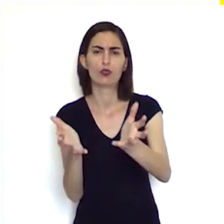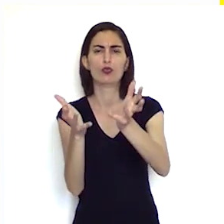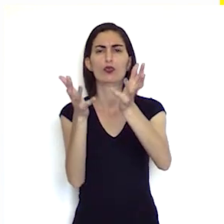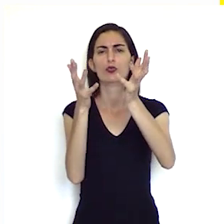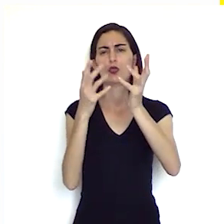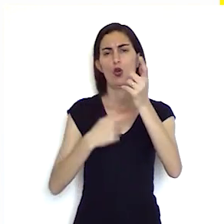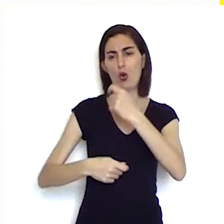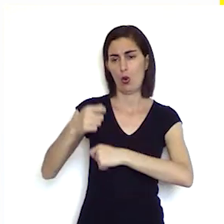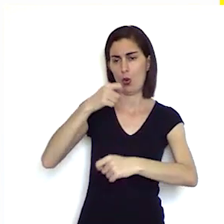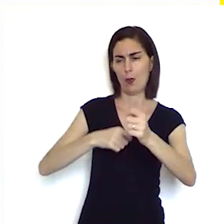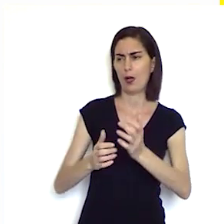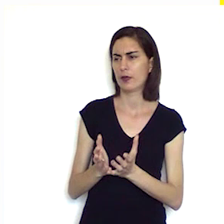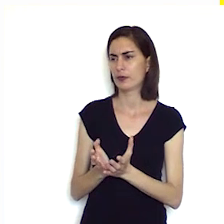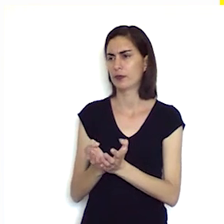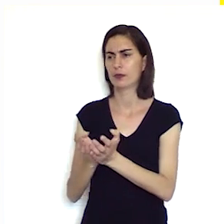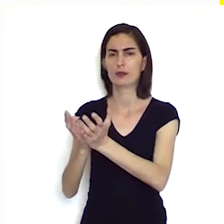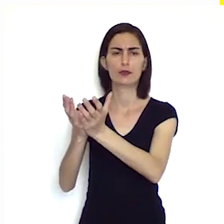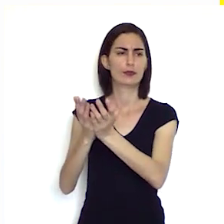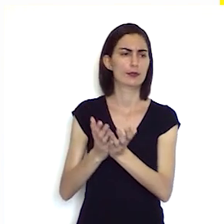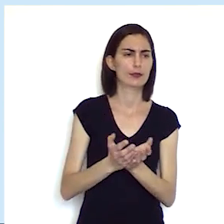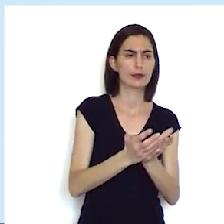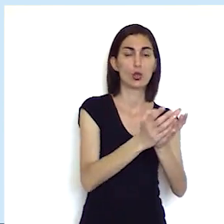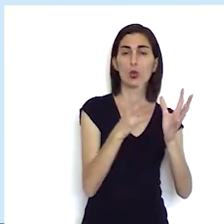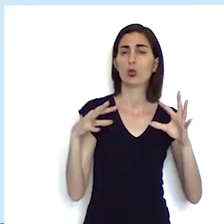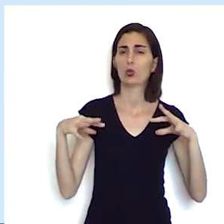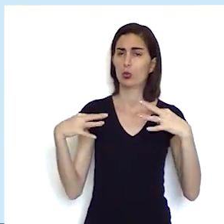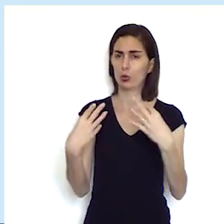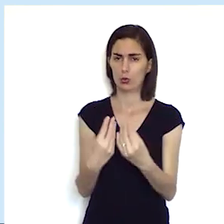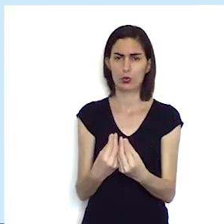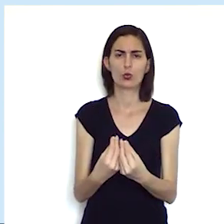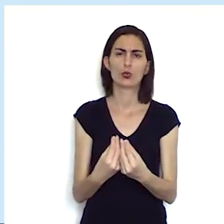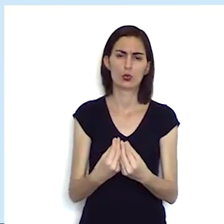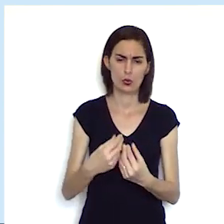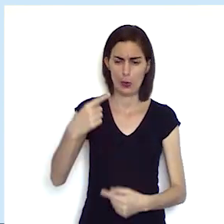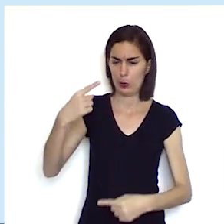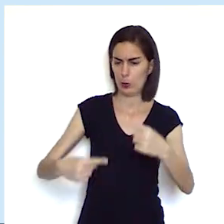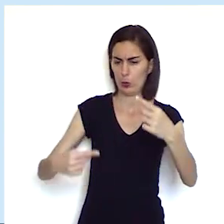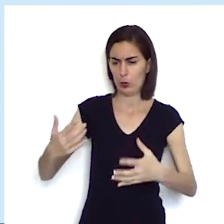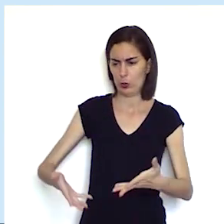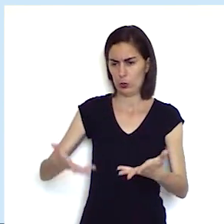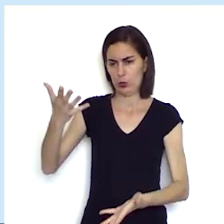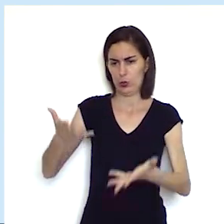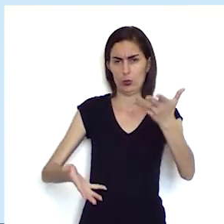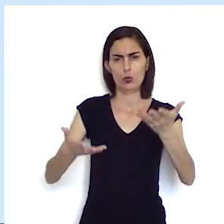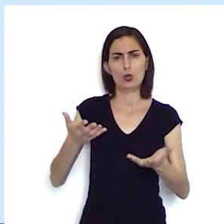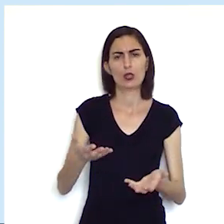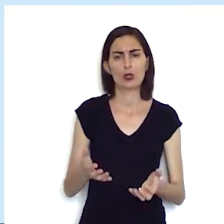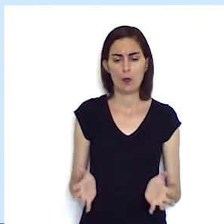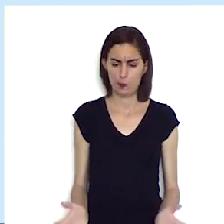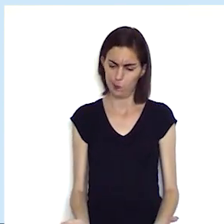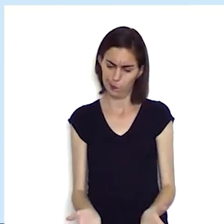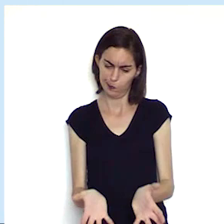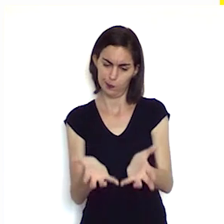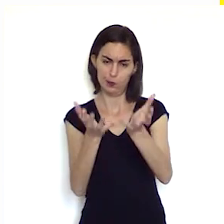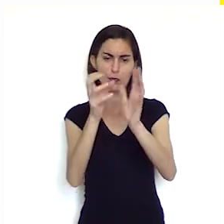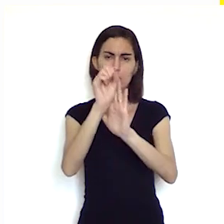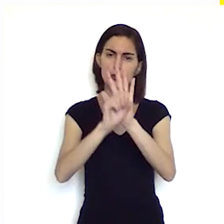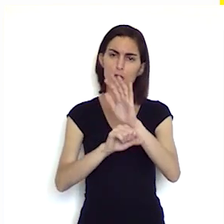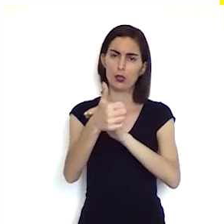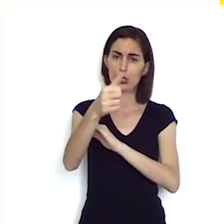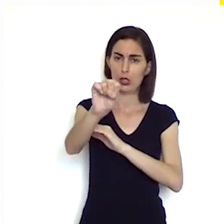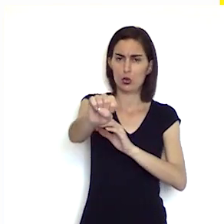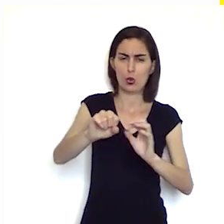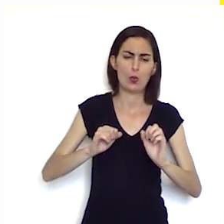comércio marítimo então tudo isso está em dinamismo no século XVIII a